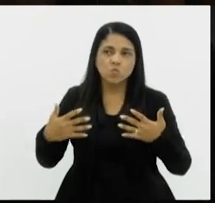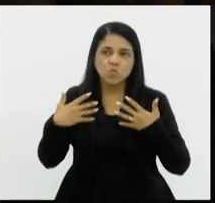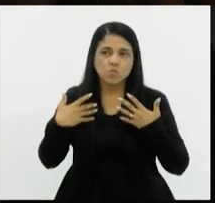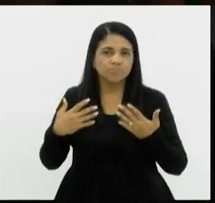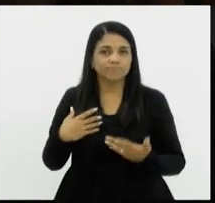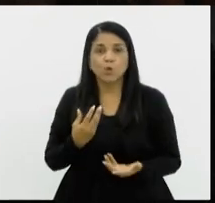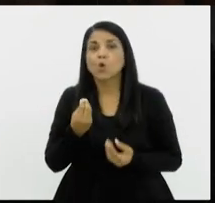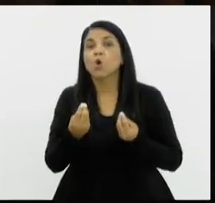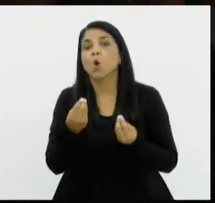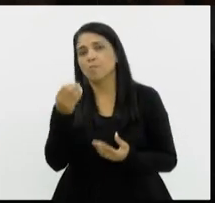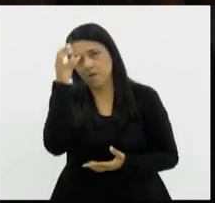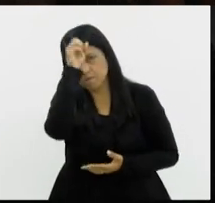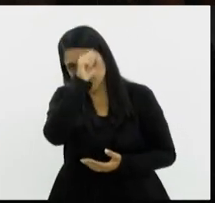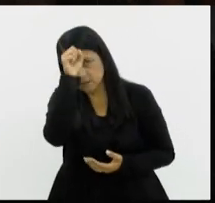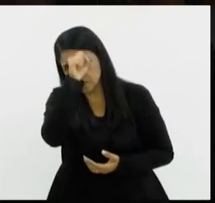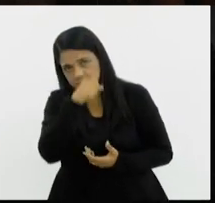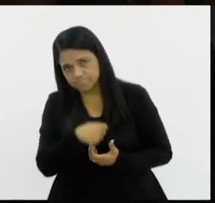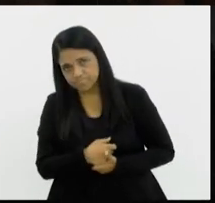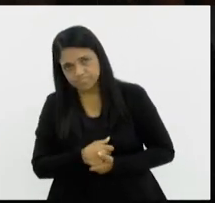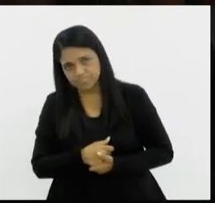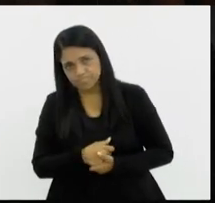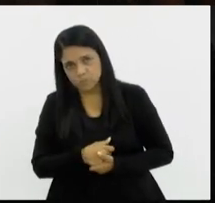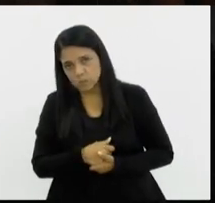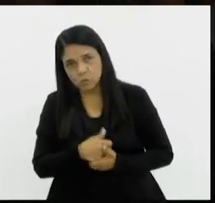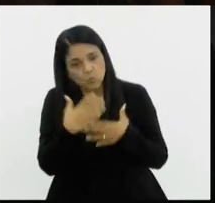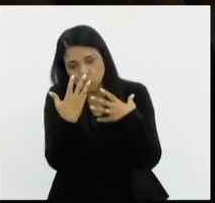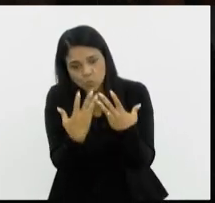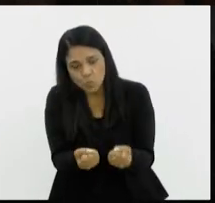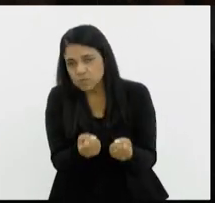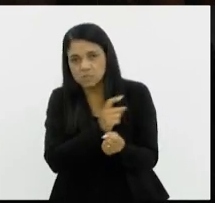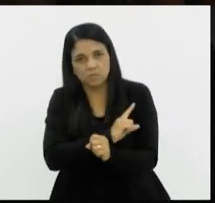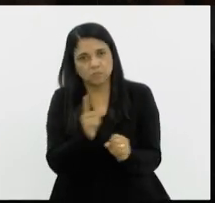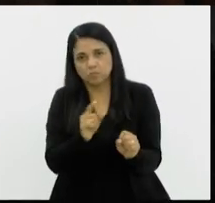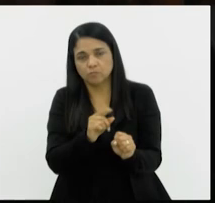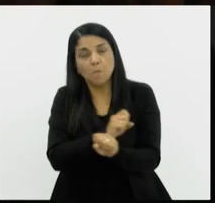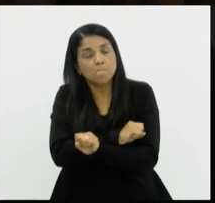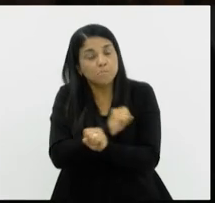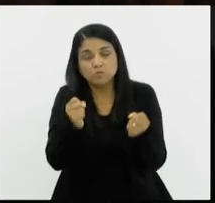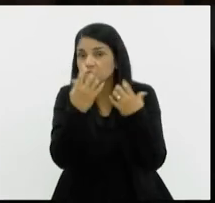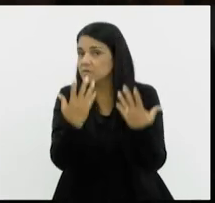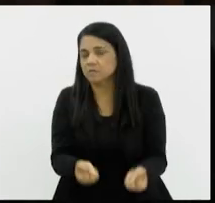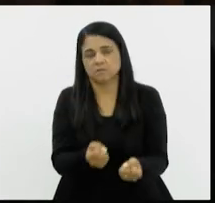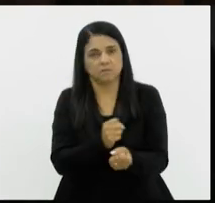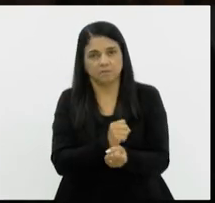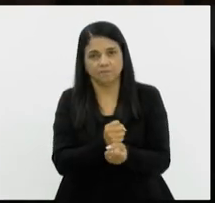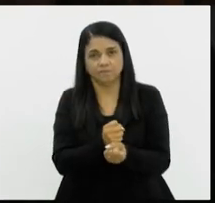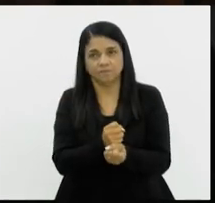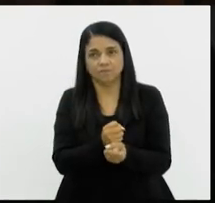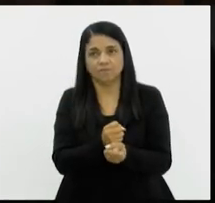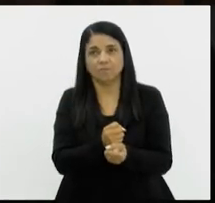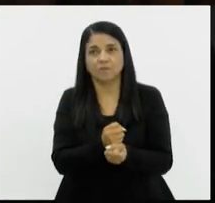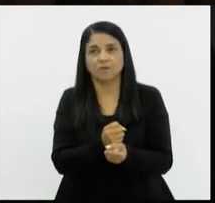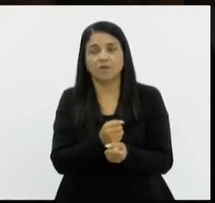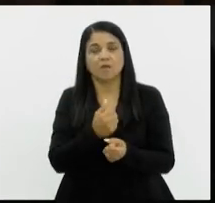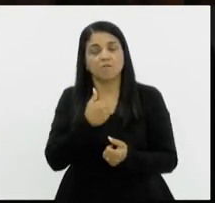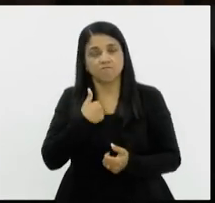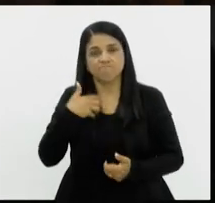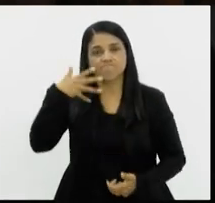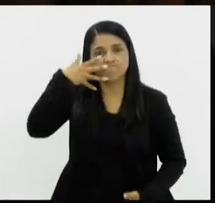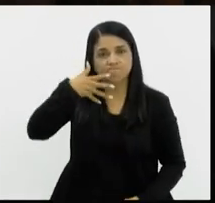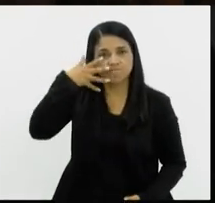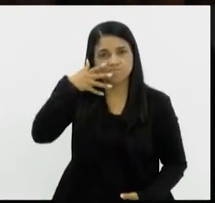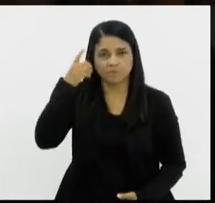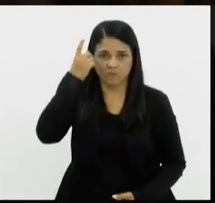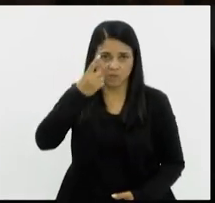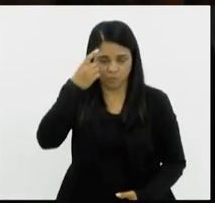como aprender. É inadmissível. Então, fica aqui a fala deste